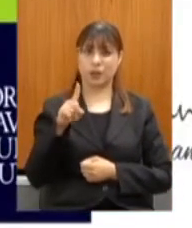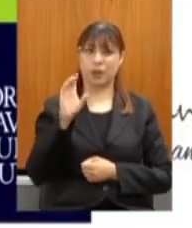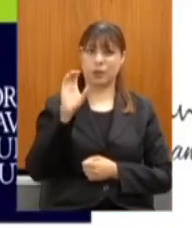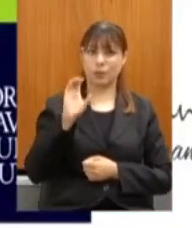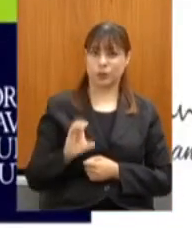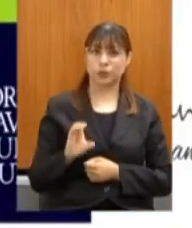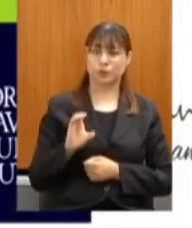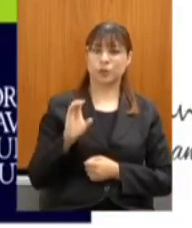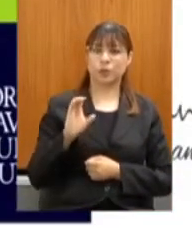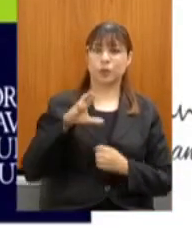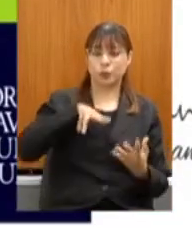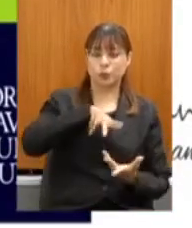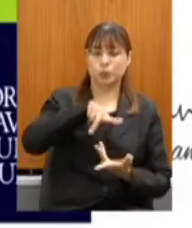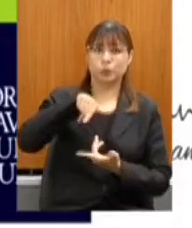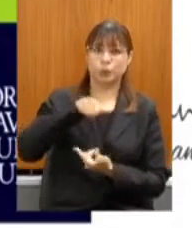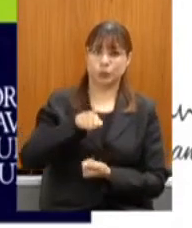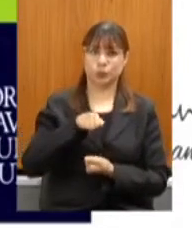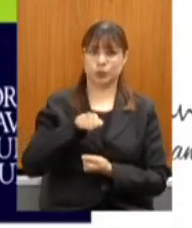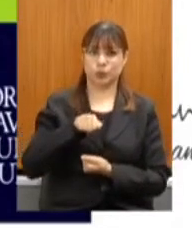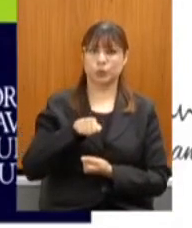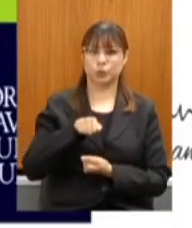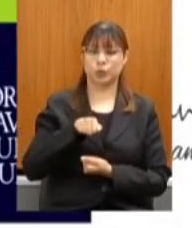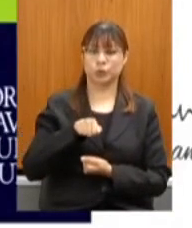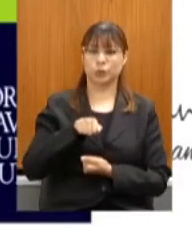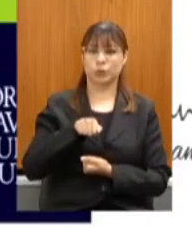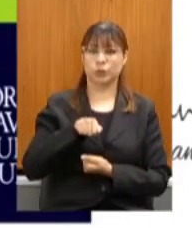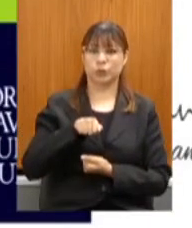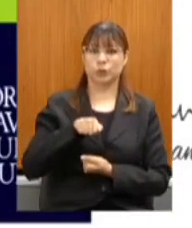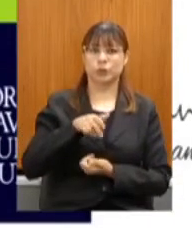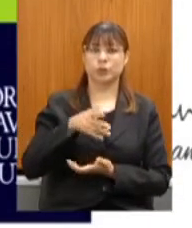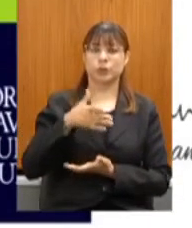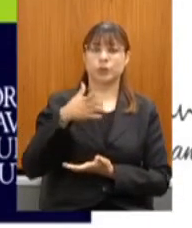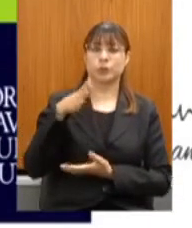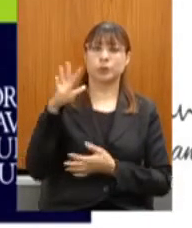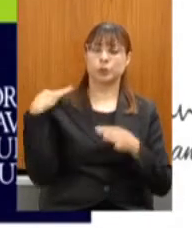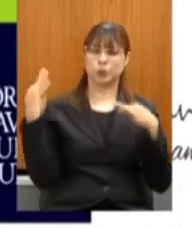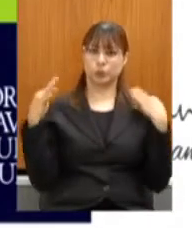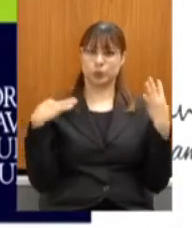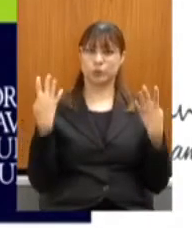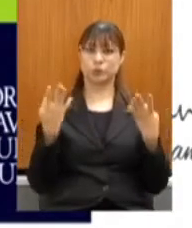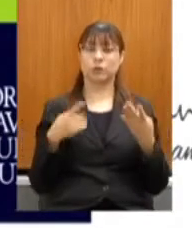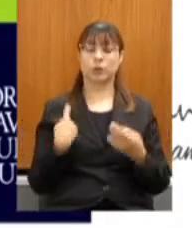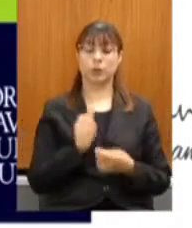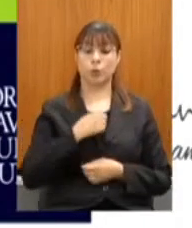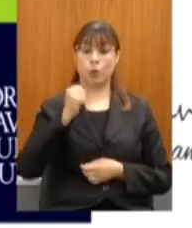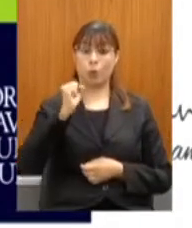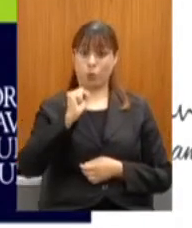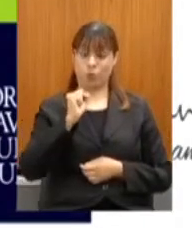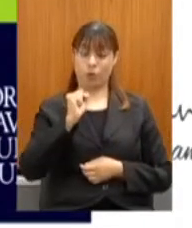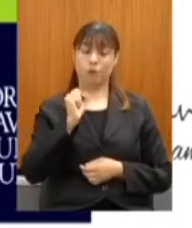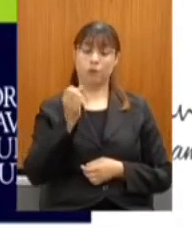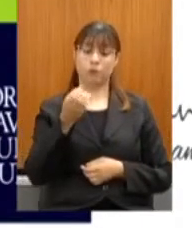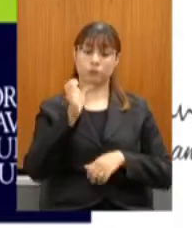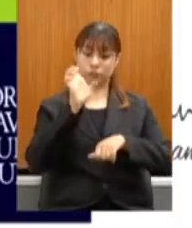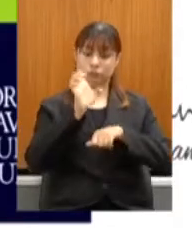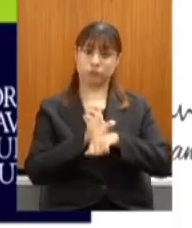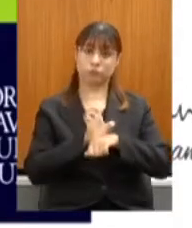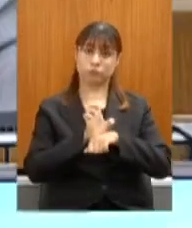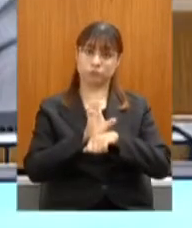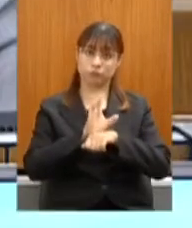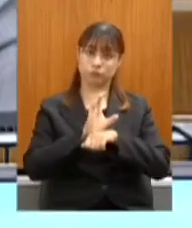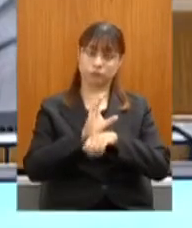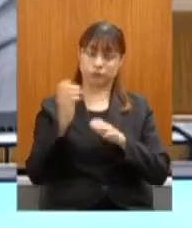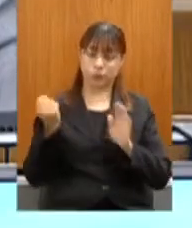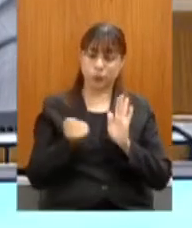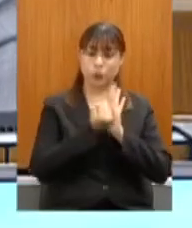Mundial de Turismo, e somos o oitavo estado, então, a receber esse